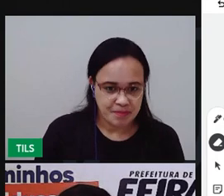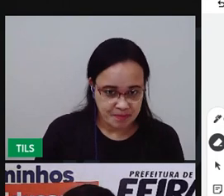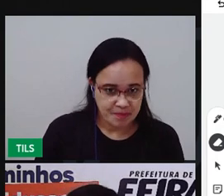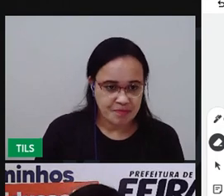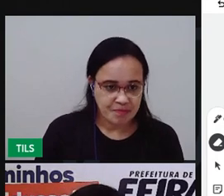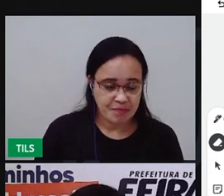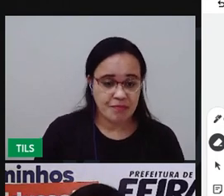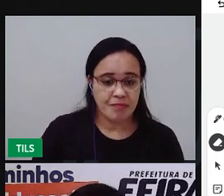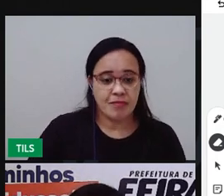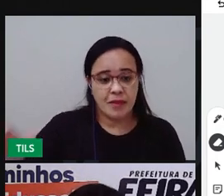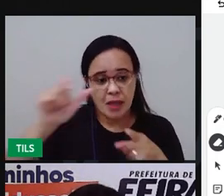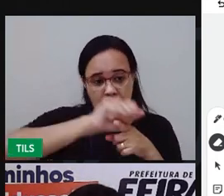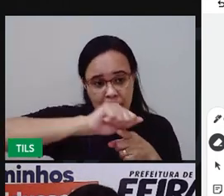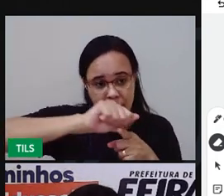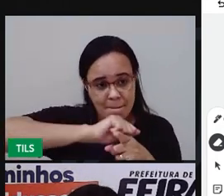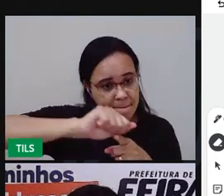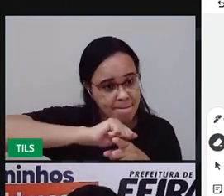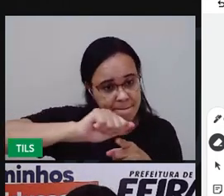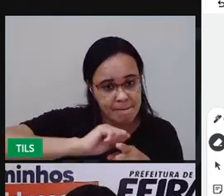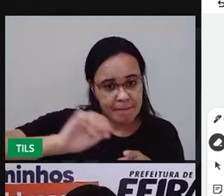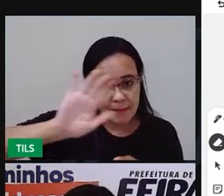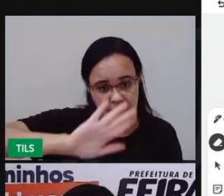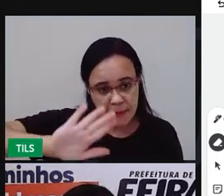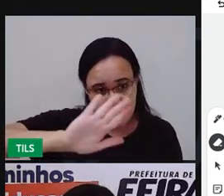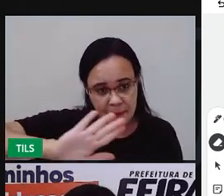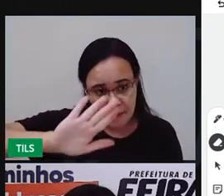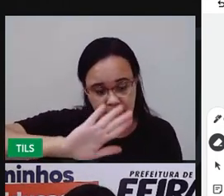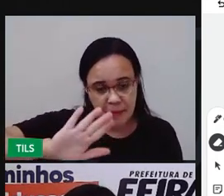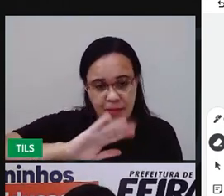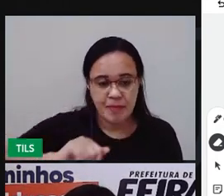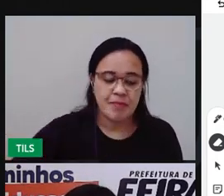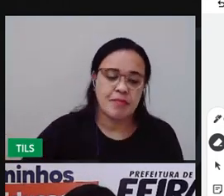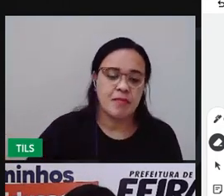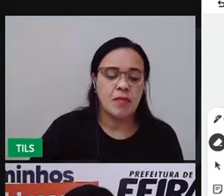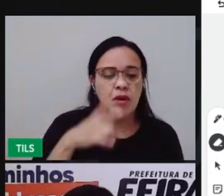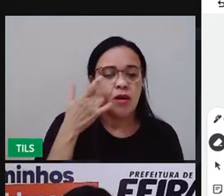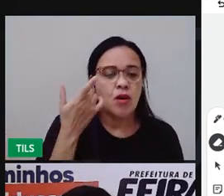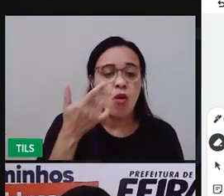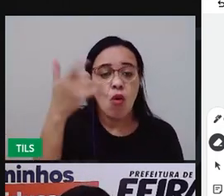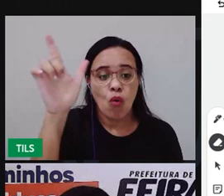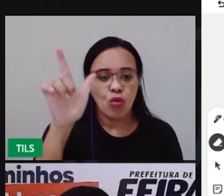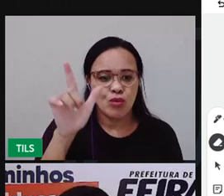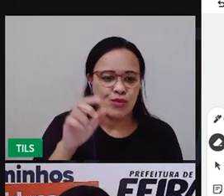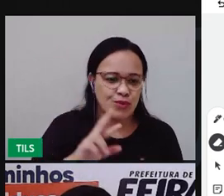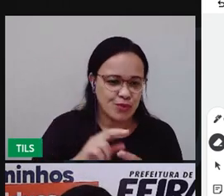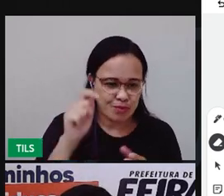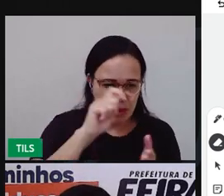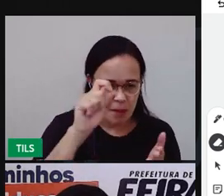operação. Agora eu vou apagar. Para escrever o outro.